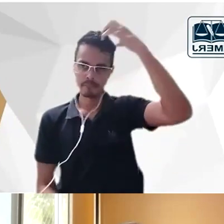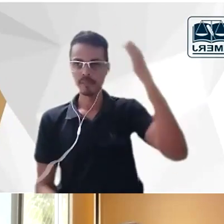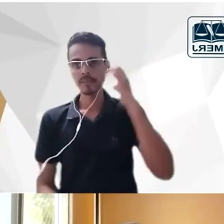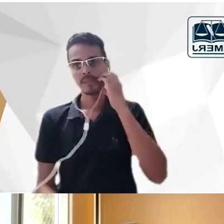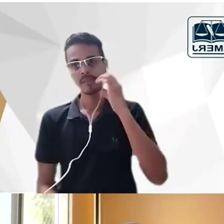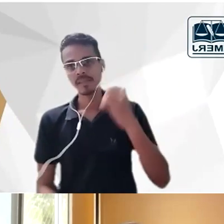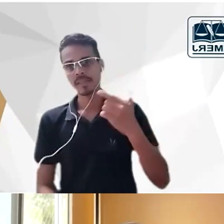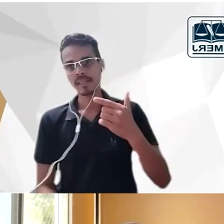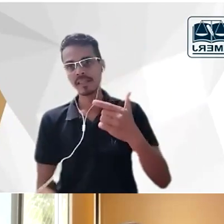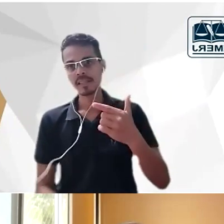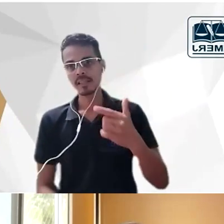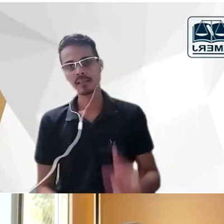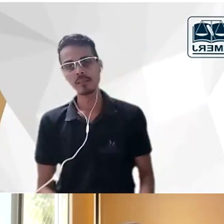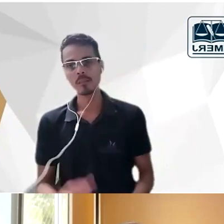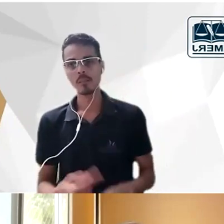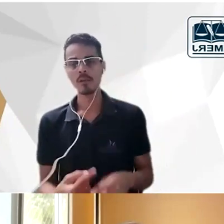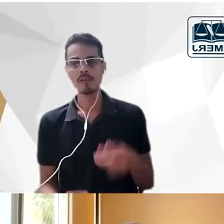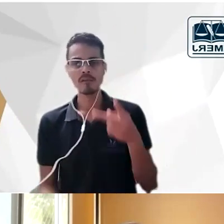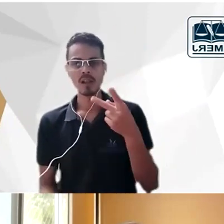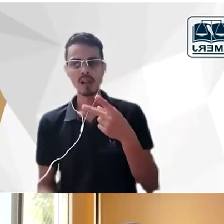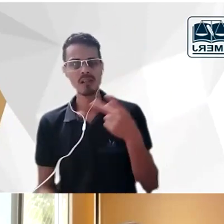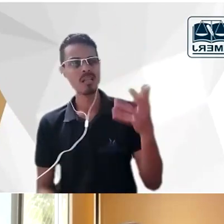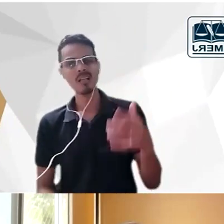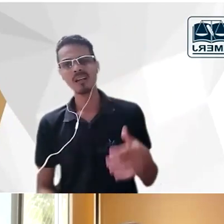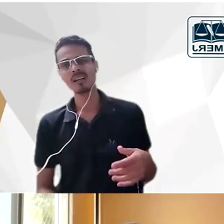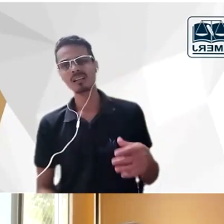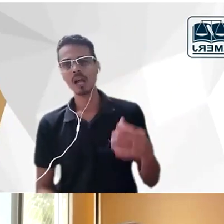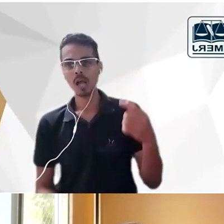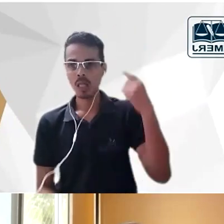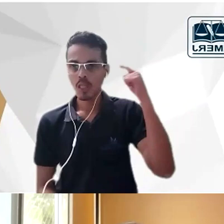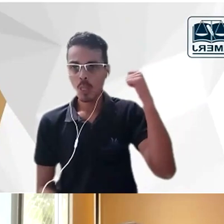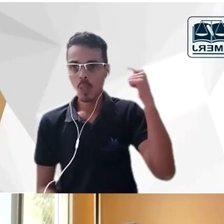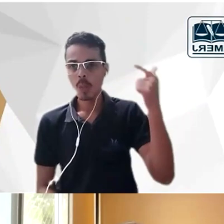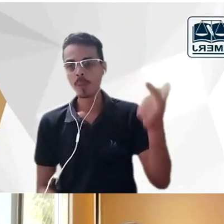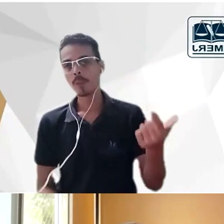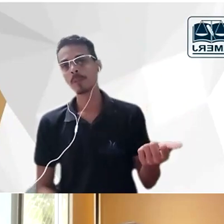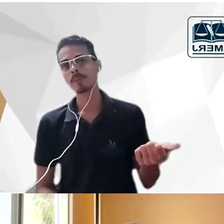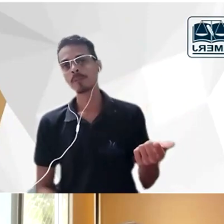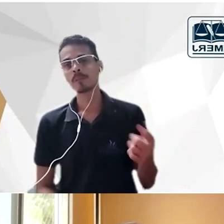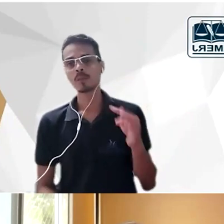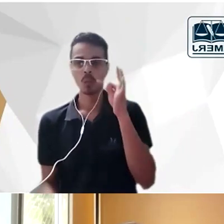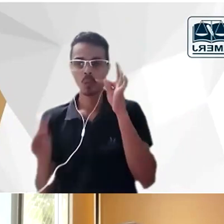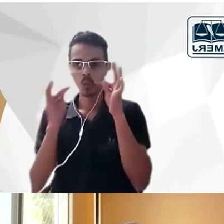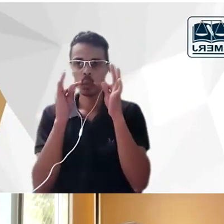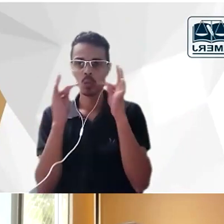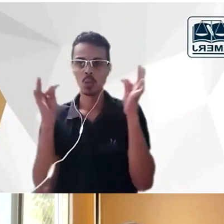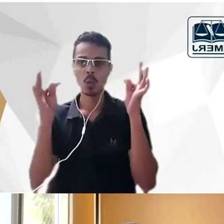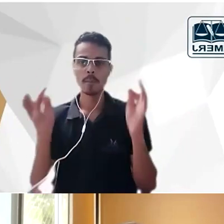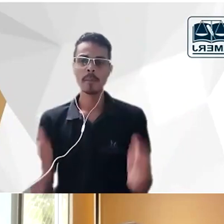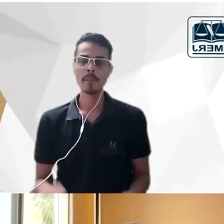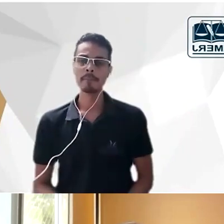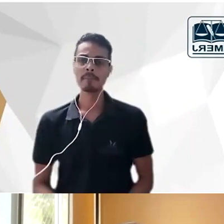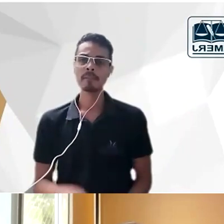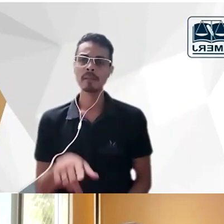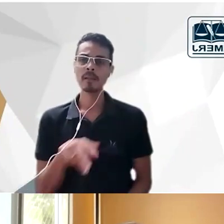caduco adjetivava das piores formas possíveis e Itubir vai ser como disse o professor Ricardo uma